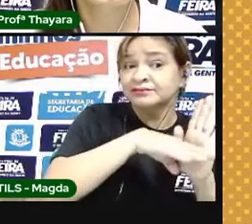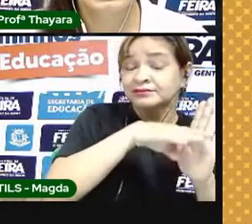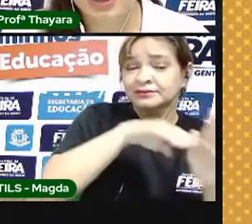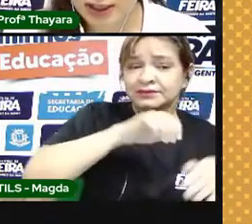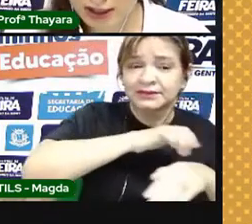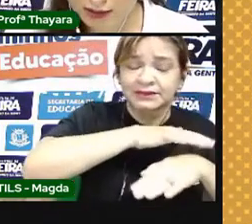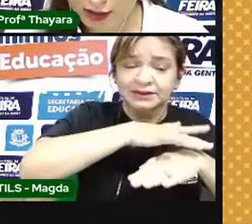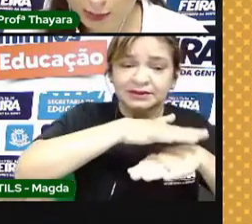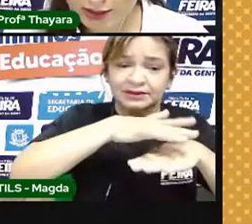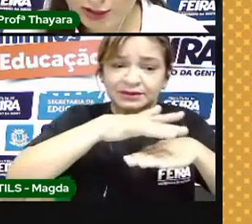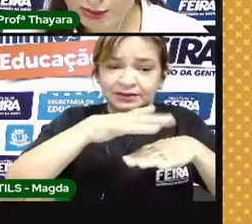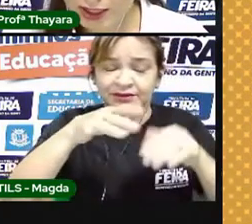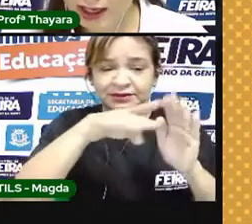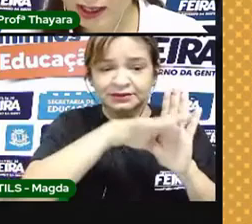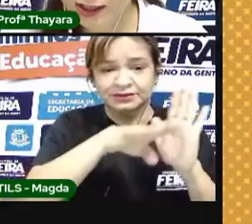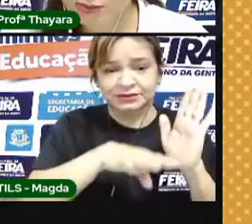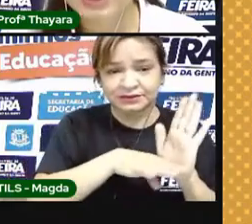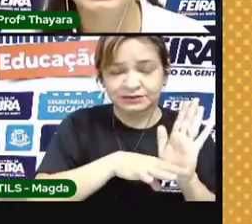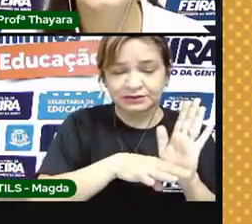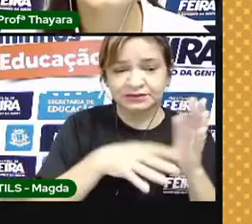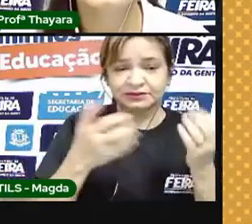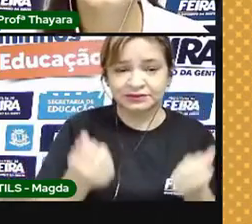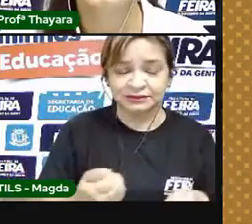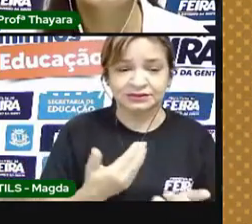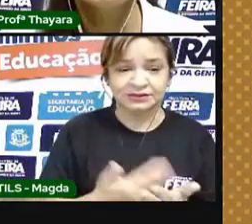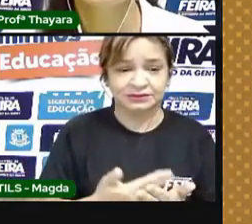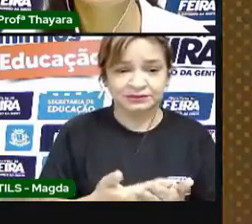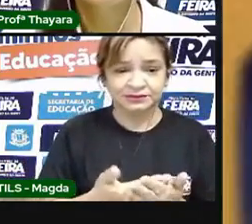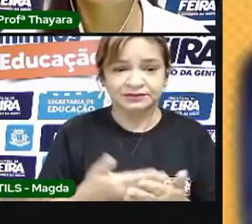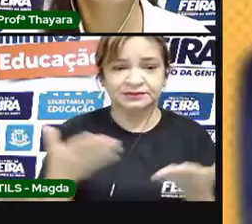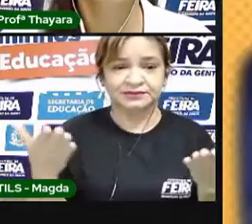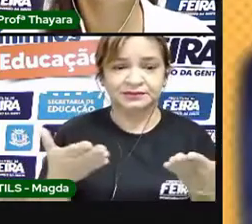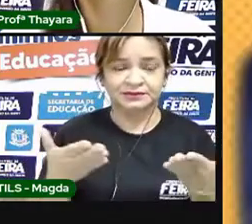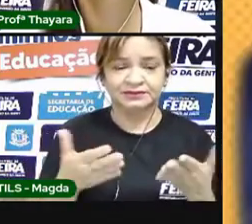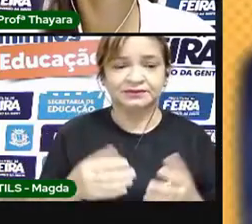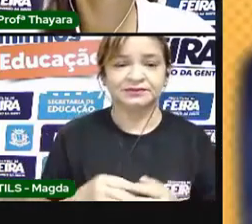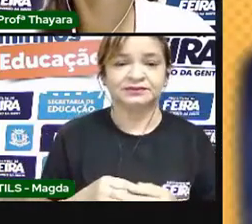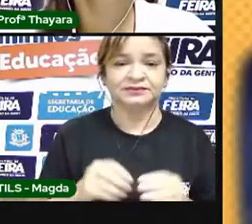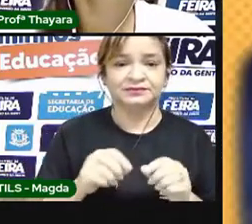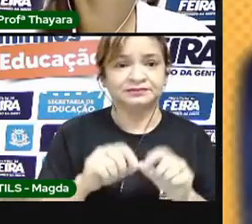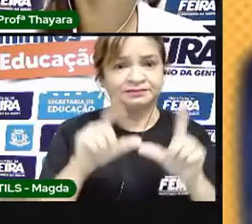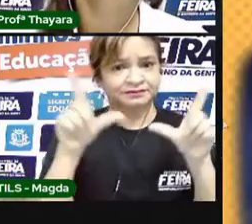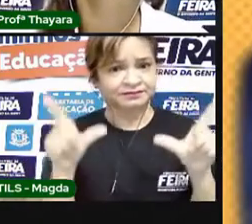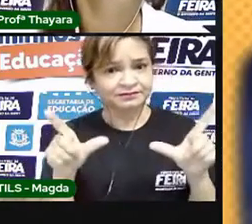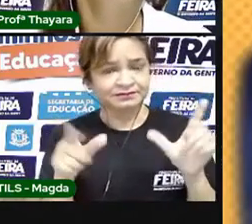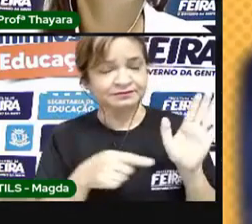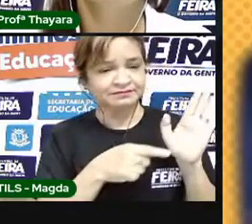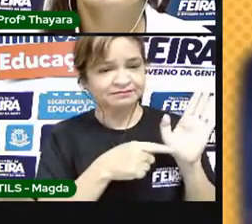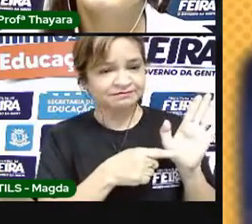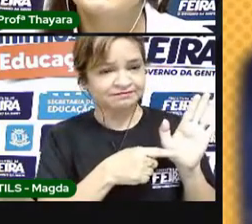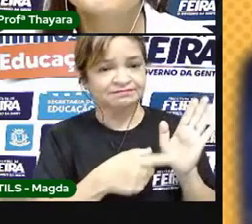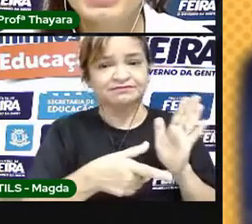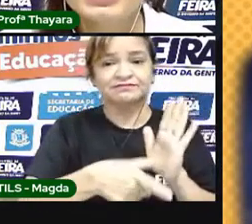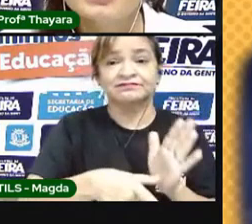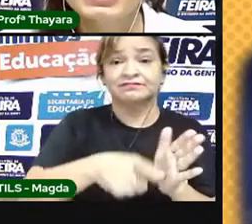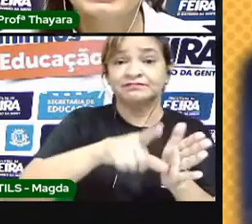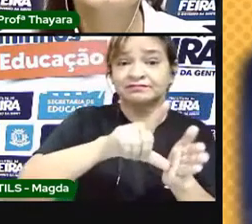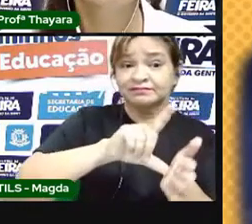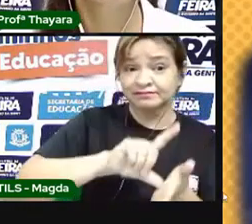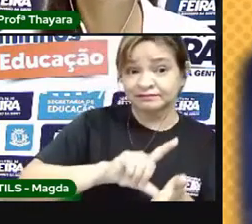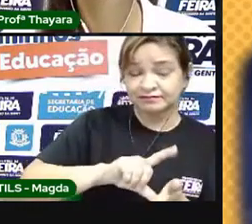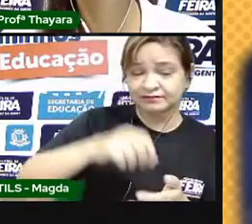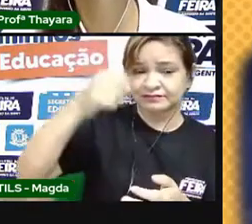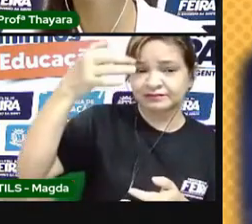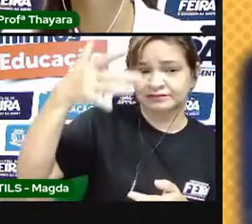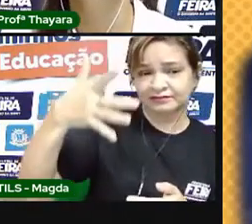essa atmosfera. Vamos estudar cada uma delas. E, antes da gente falar mais sobre